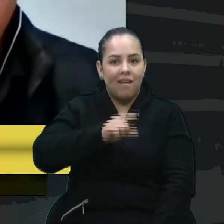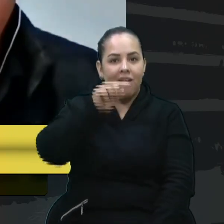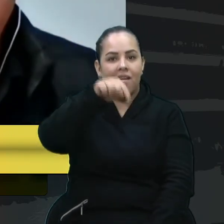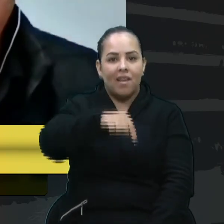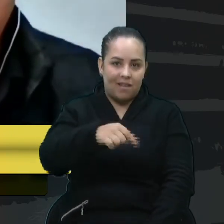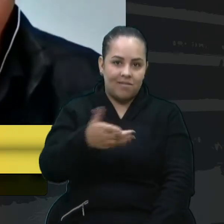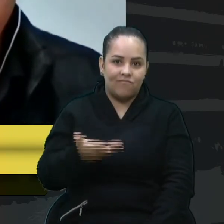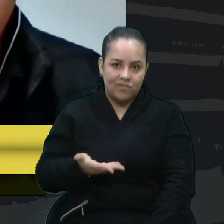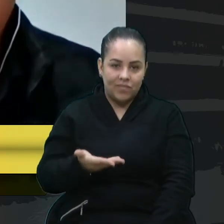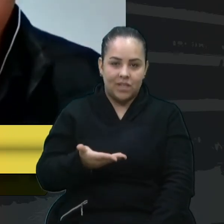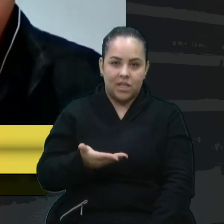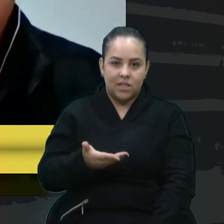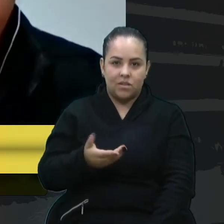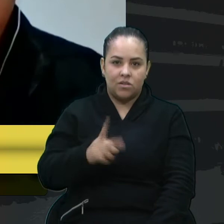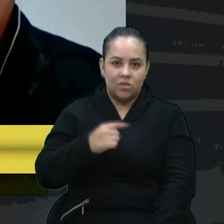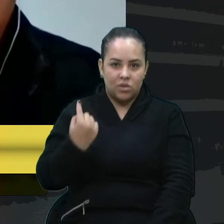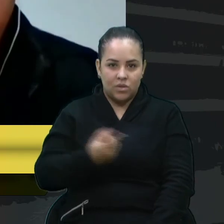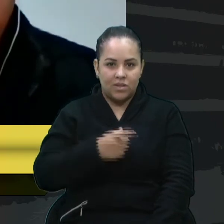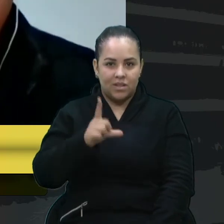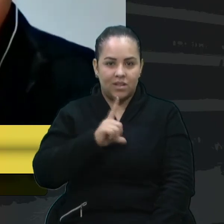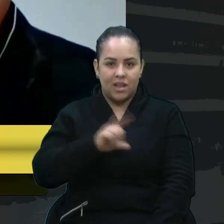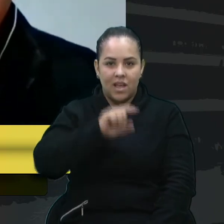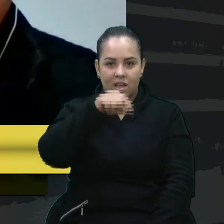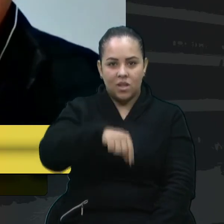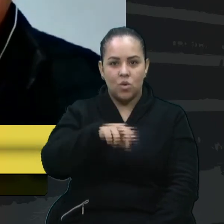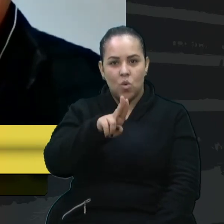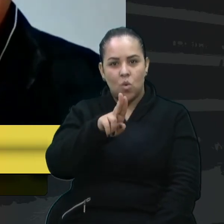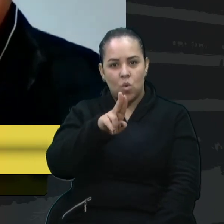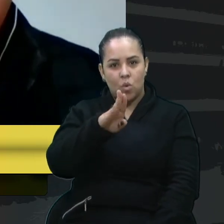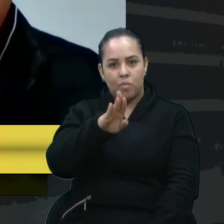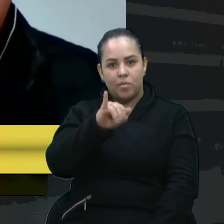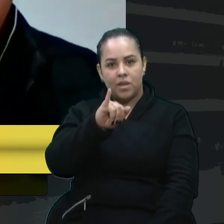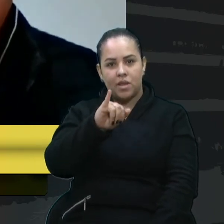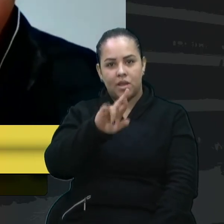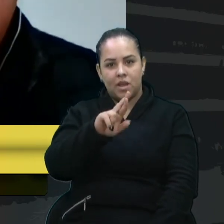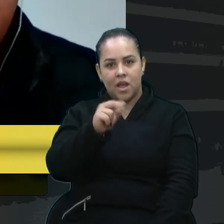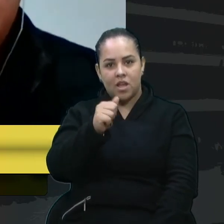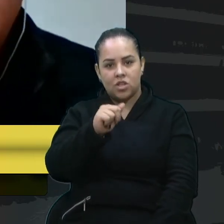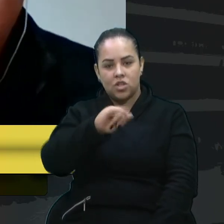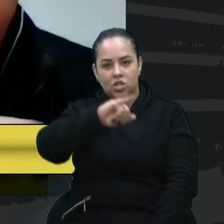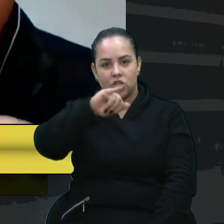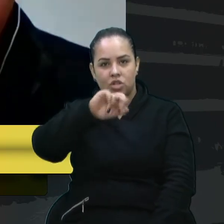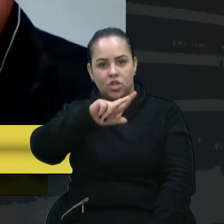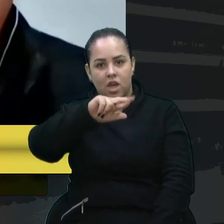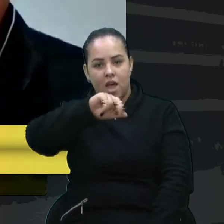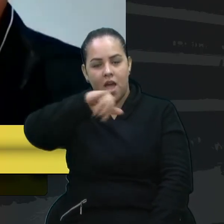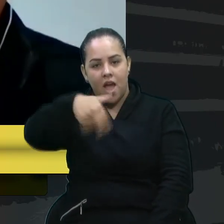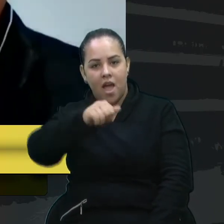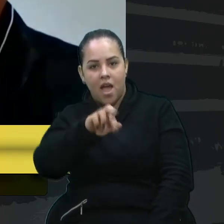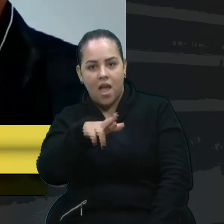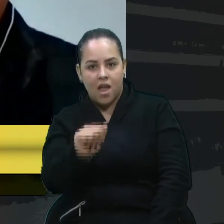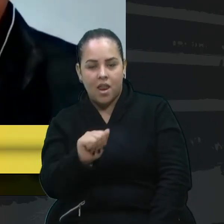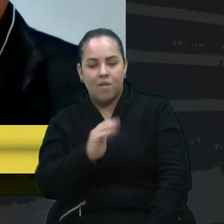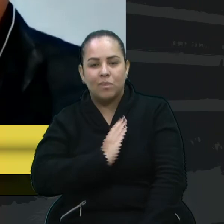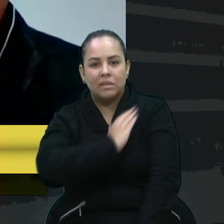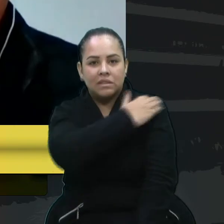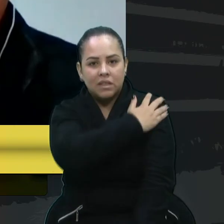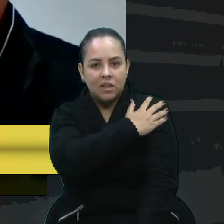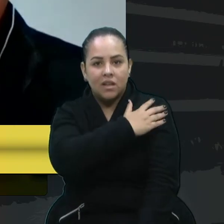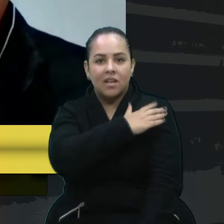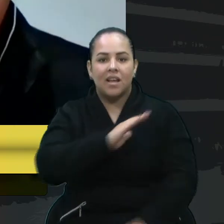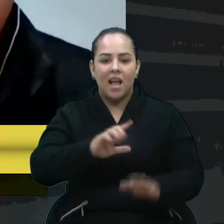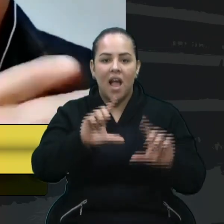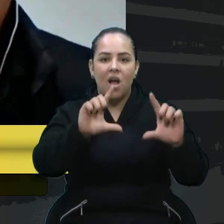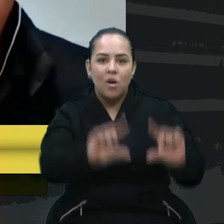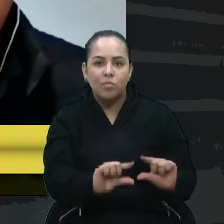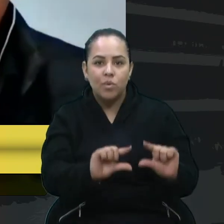do comandante Ubirajara, que nos últimos meses caiu mais de 50% o roubo de veículos